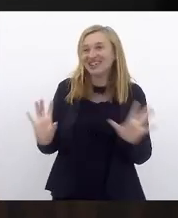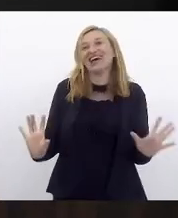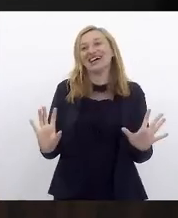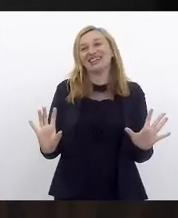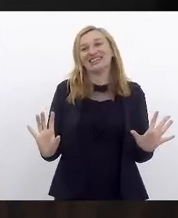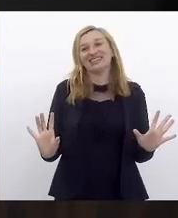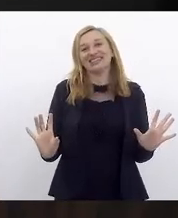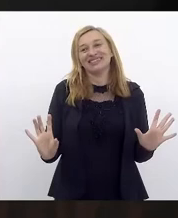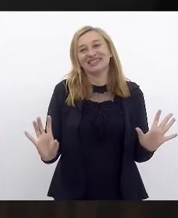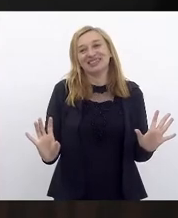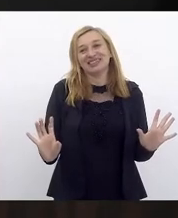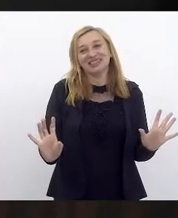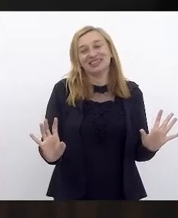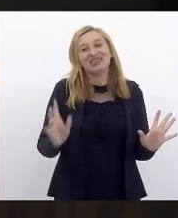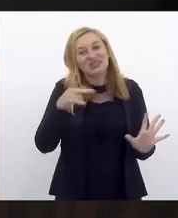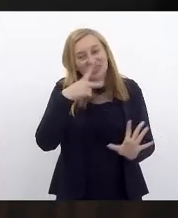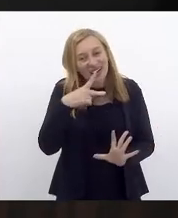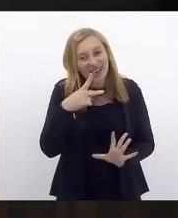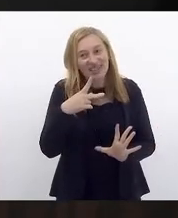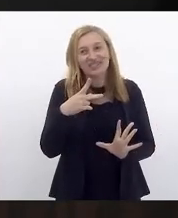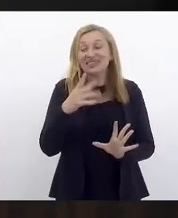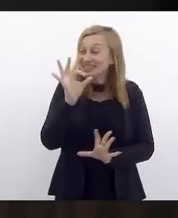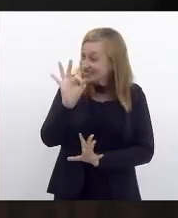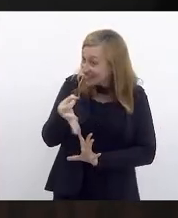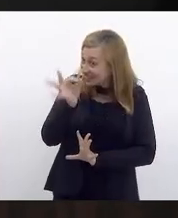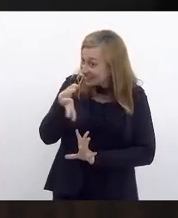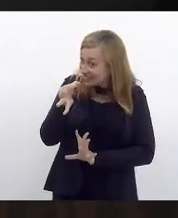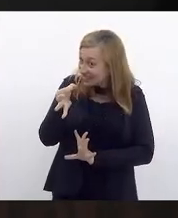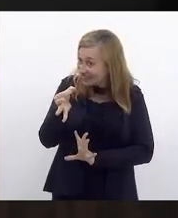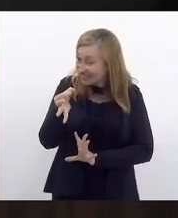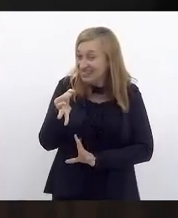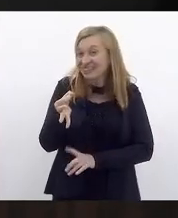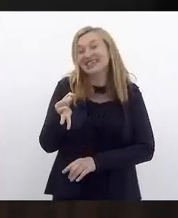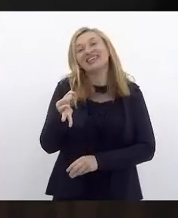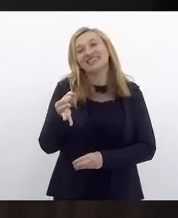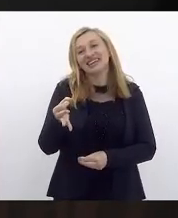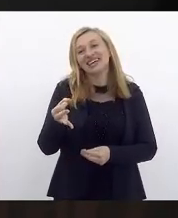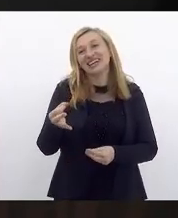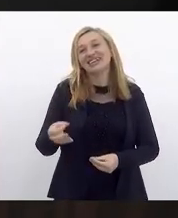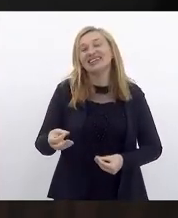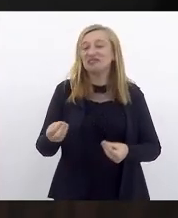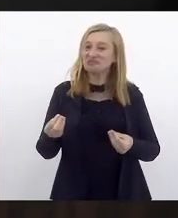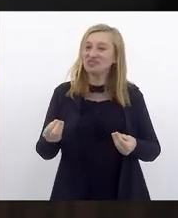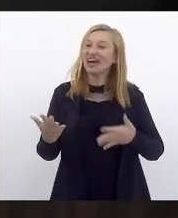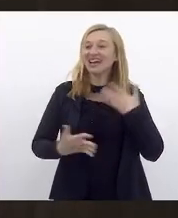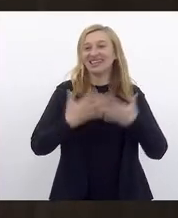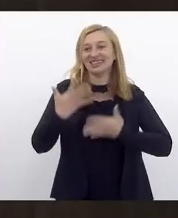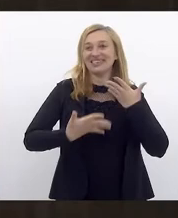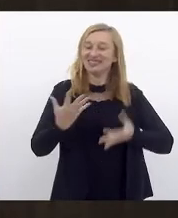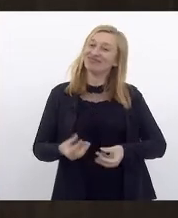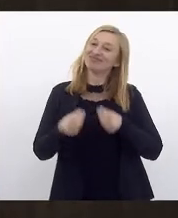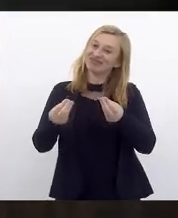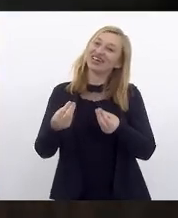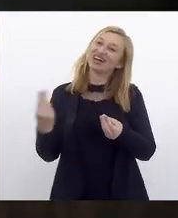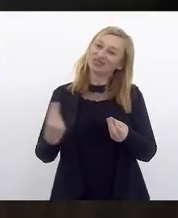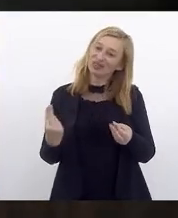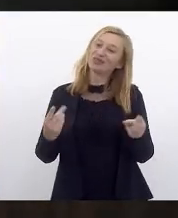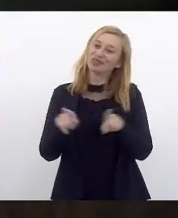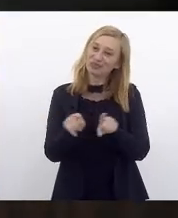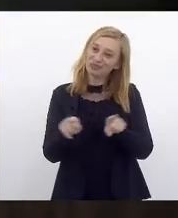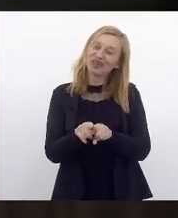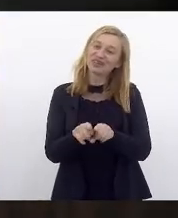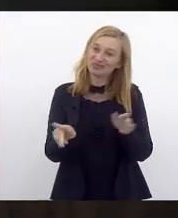de, falando por ele, tenho certeza absoluta que ele tem o maior prazer em te dar a coautoria do